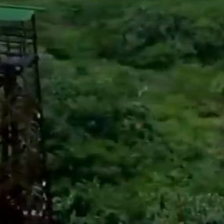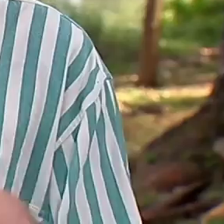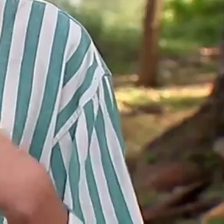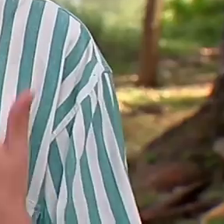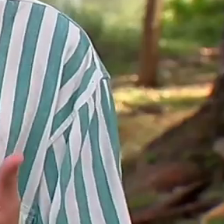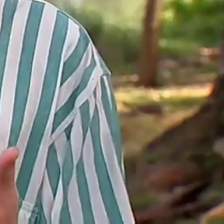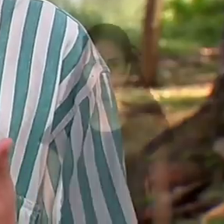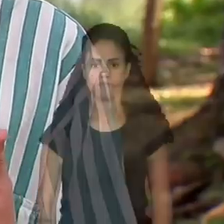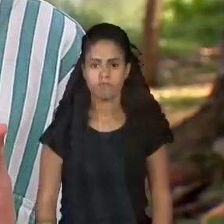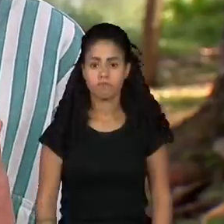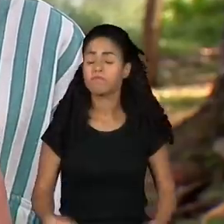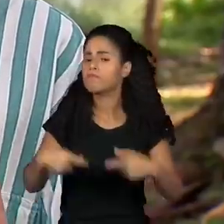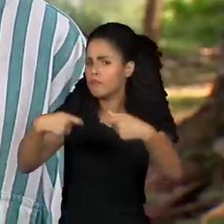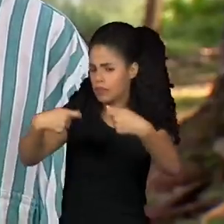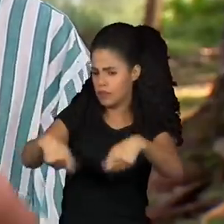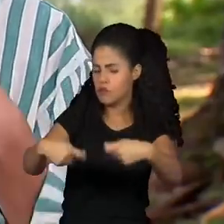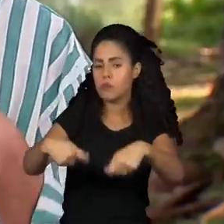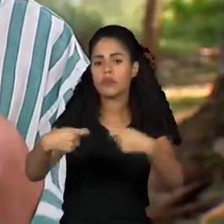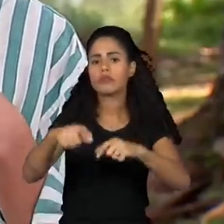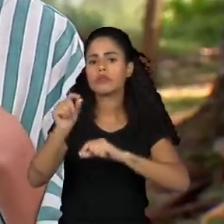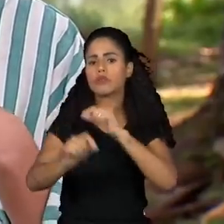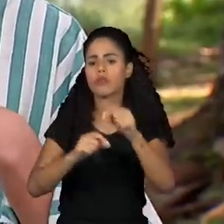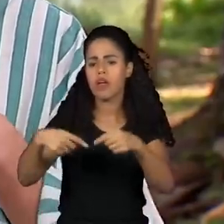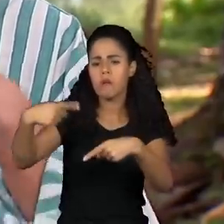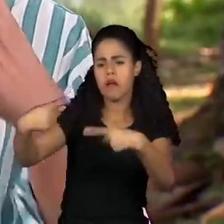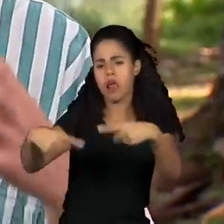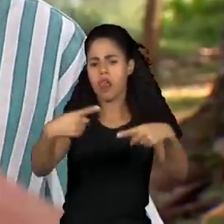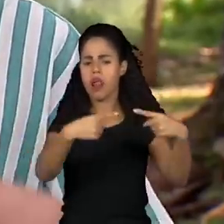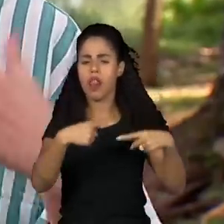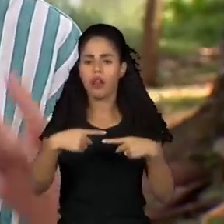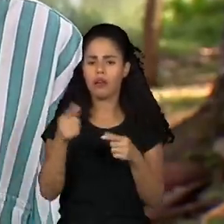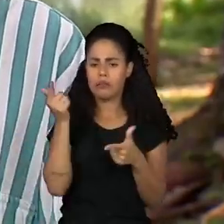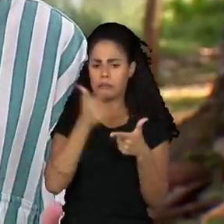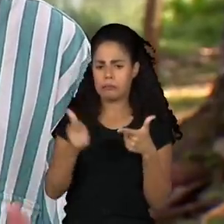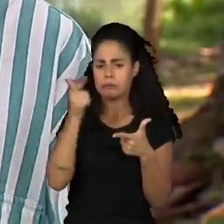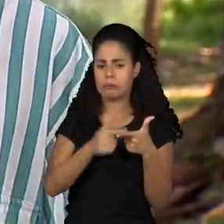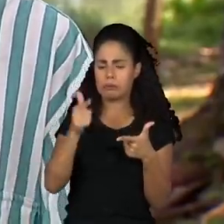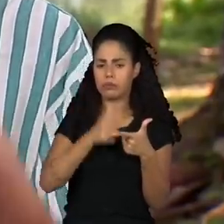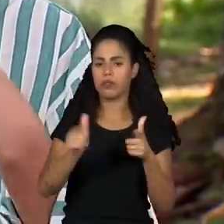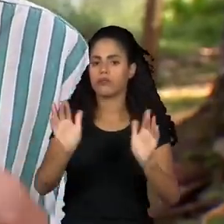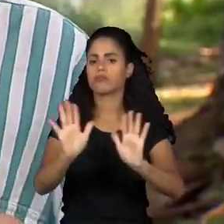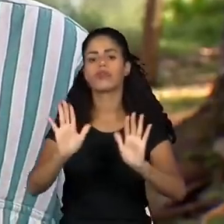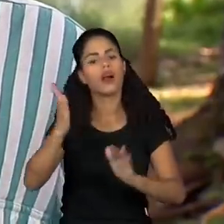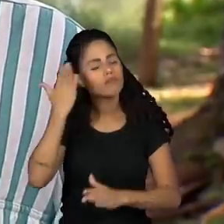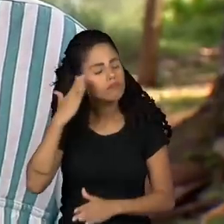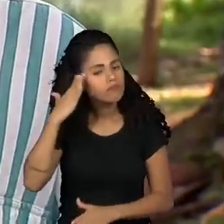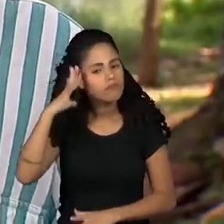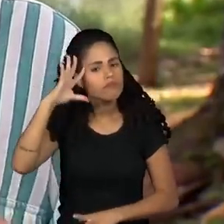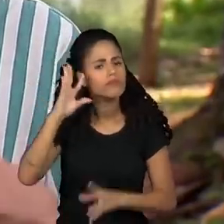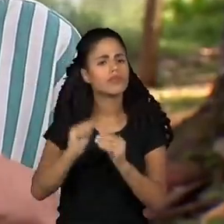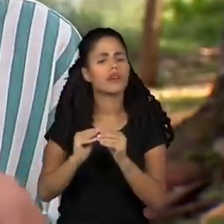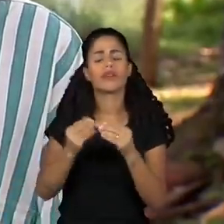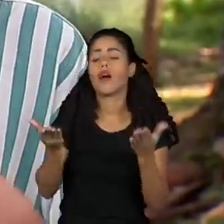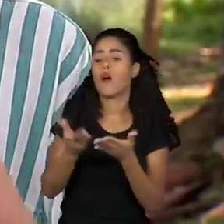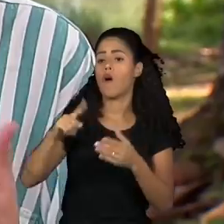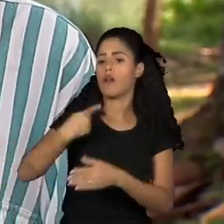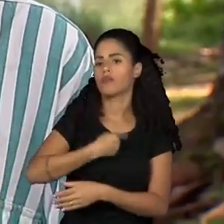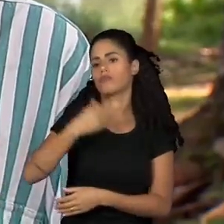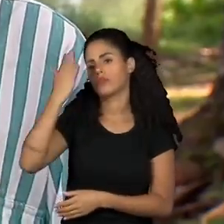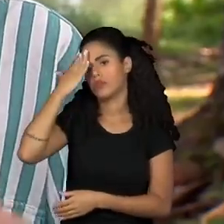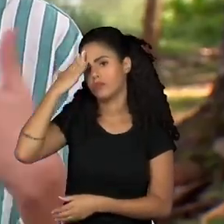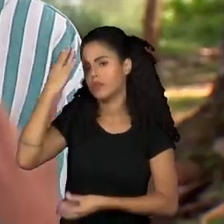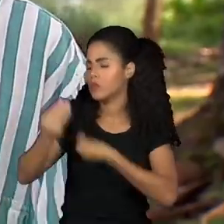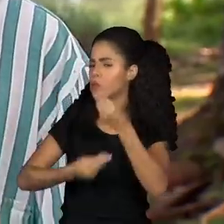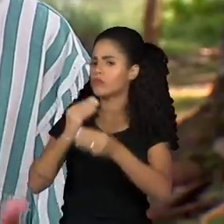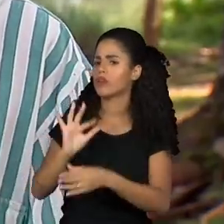A gente precisa parar de discutir isso como um problema que vai chegar para entender que é um problema do agora. Que a gente precisa começar, de